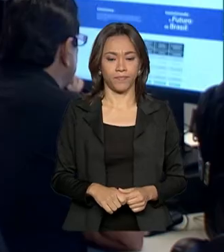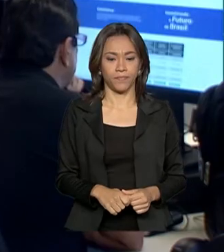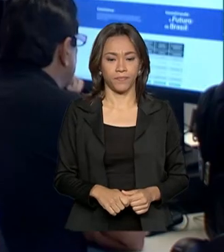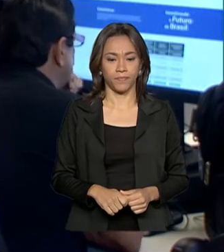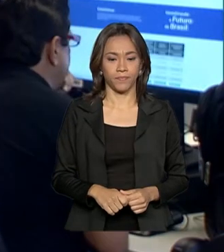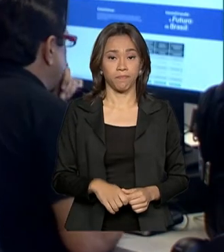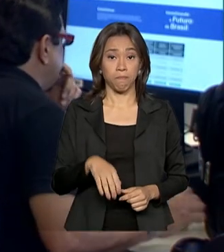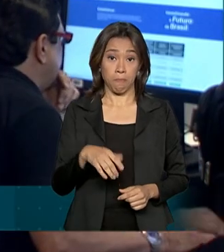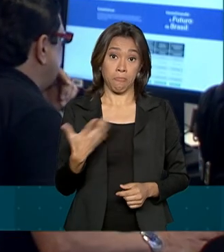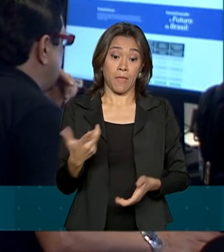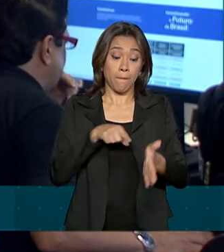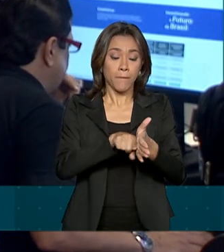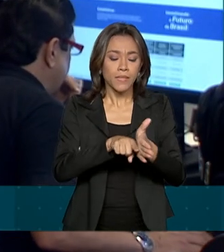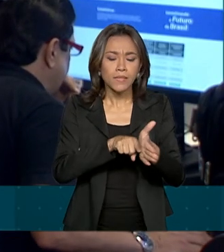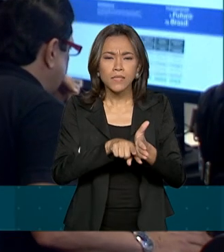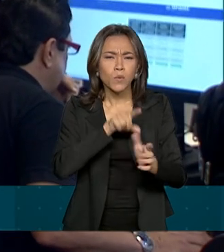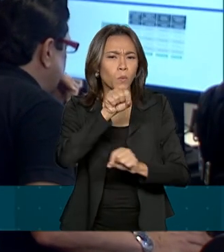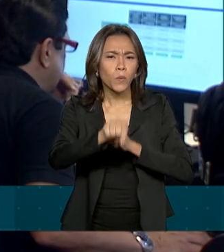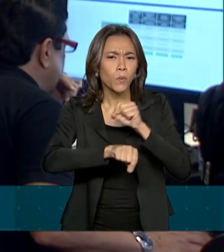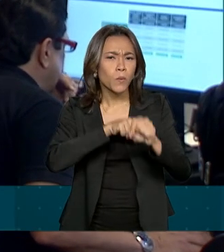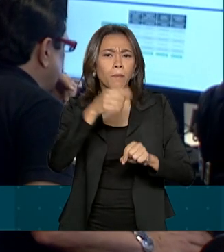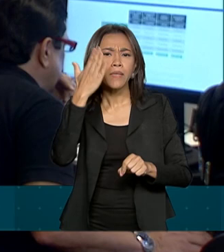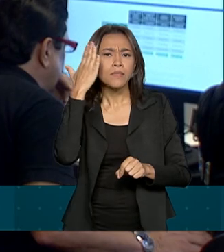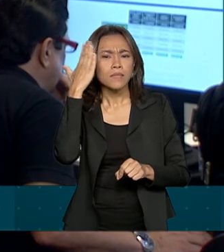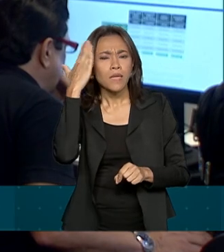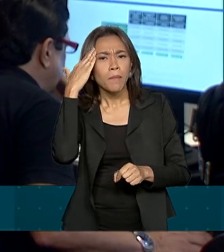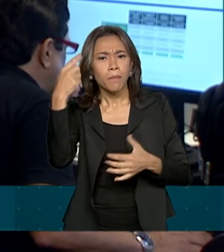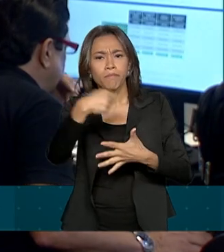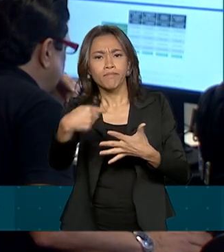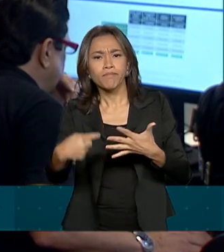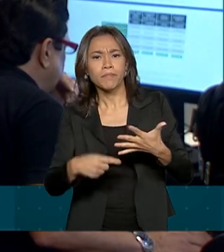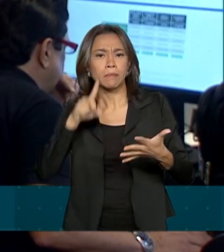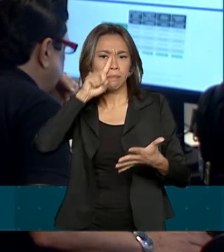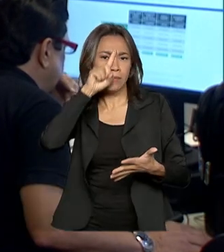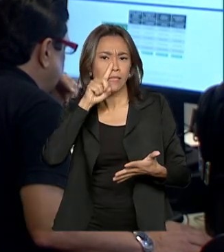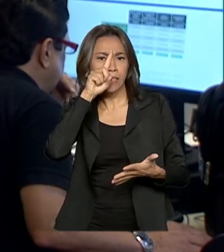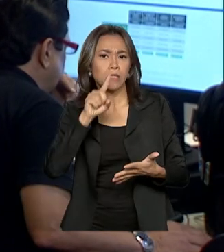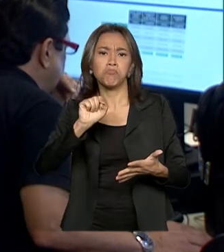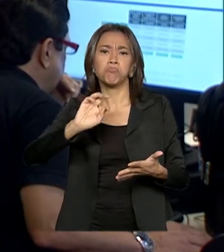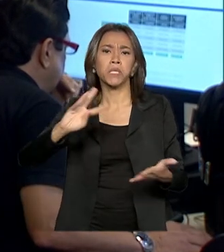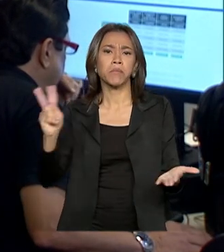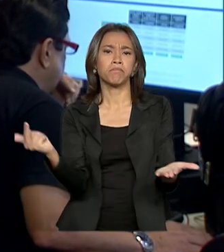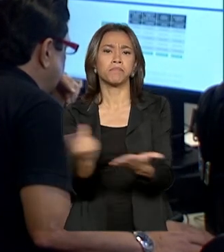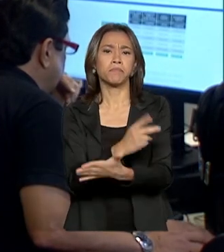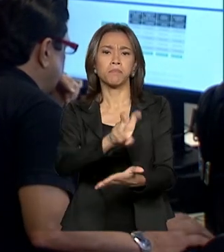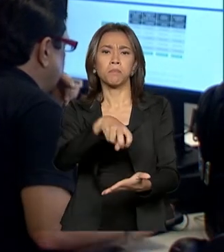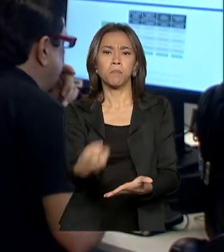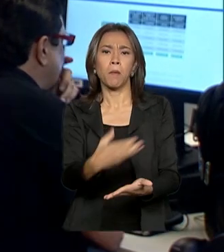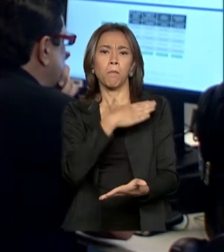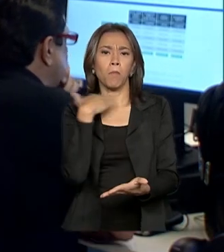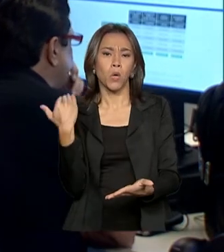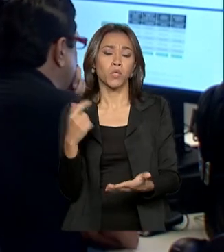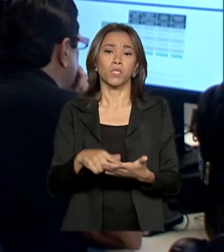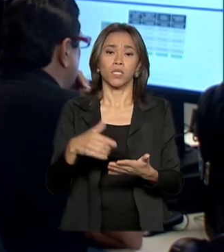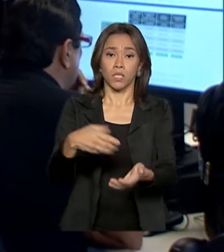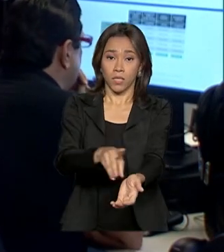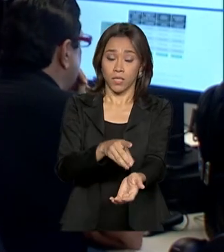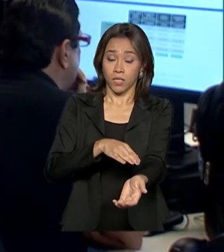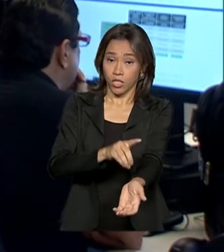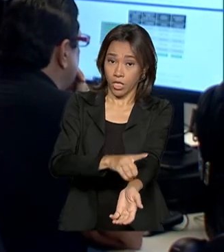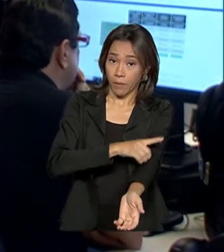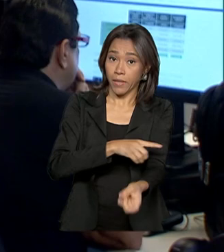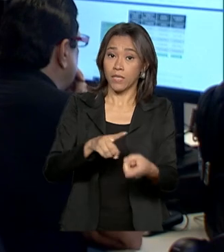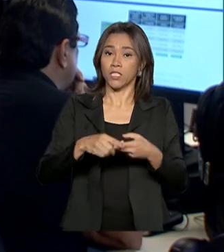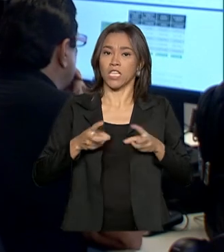A pesquisa vai verificar os fatores de risco para as principais causas de morte no país, como diabetes, câncer,